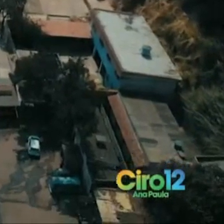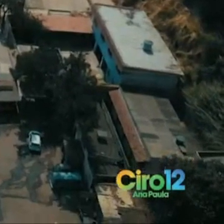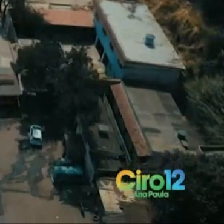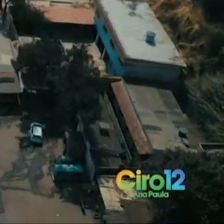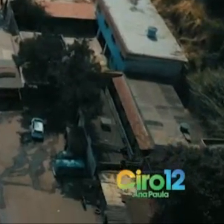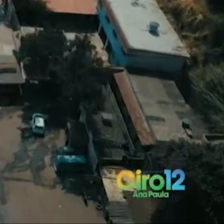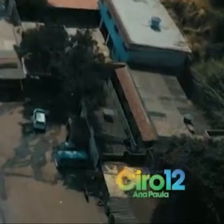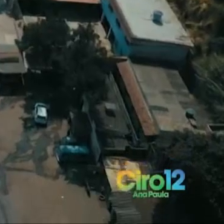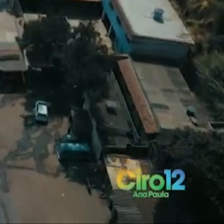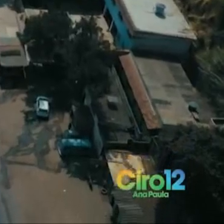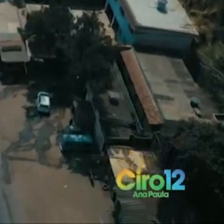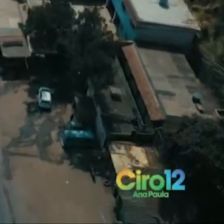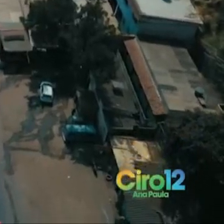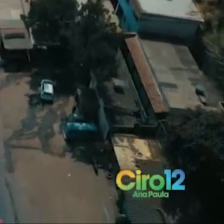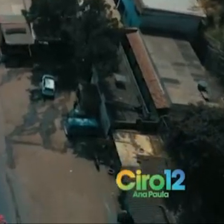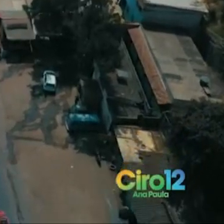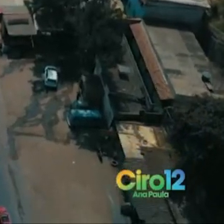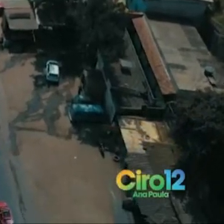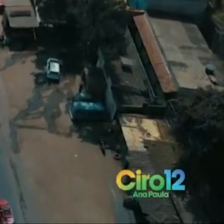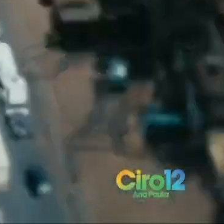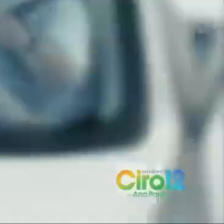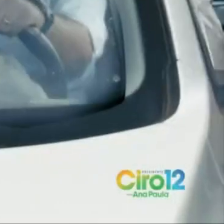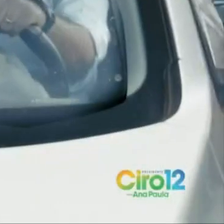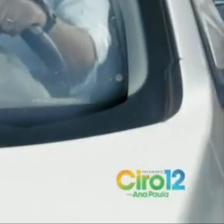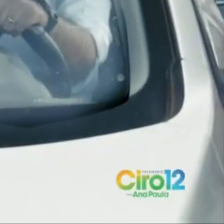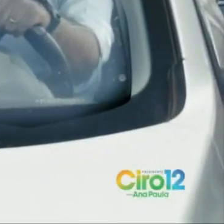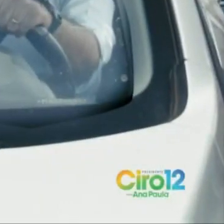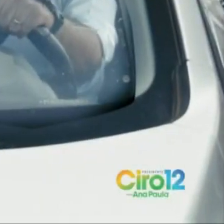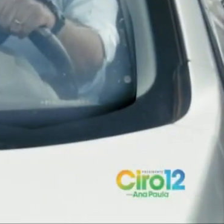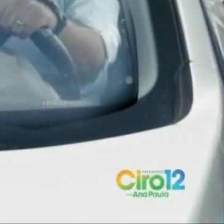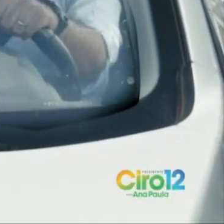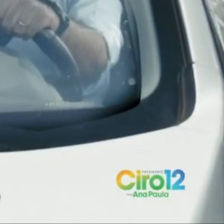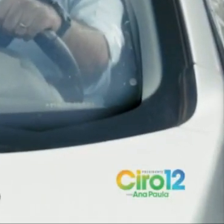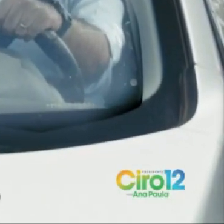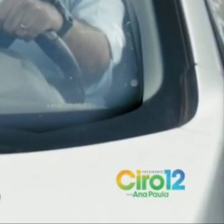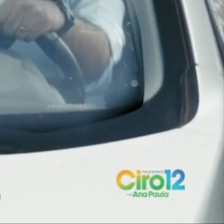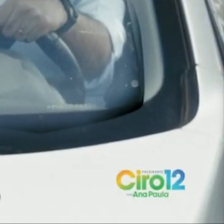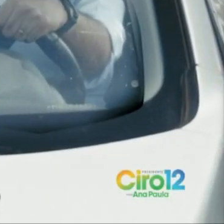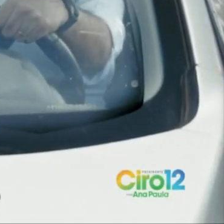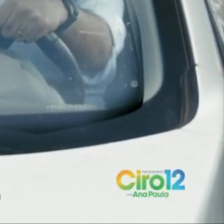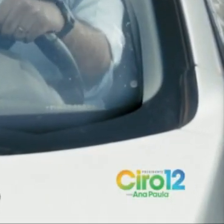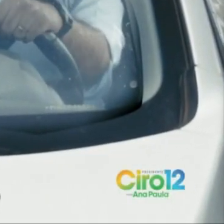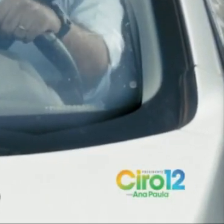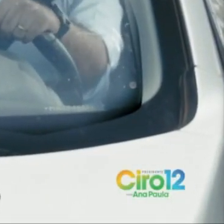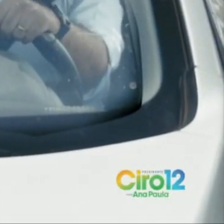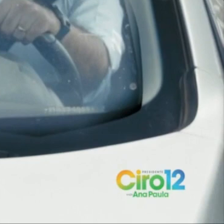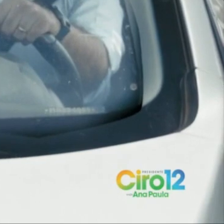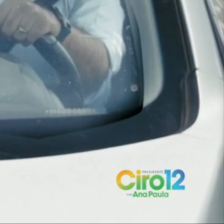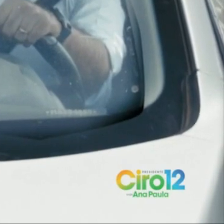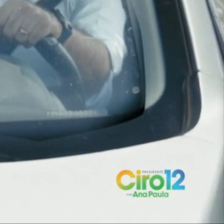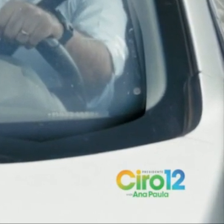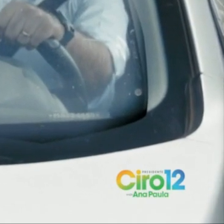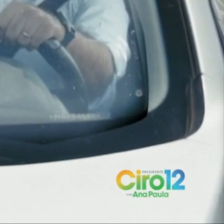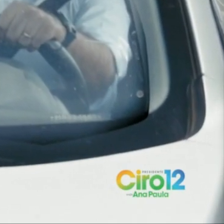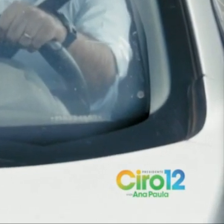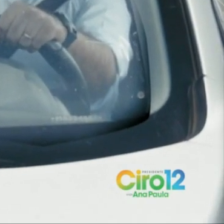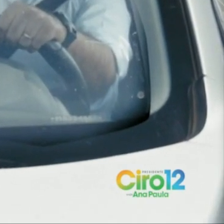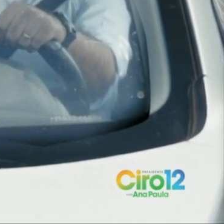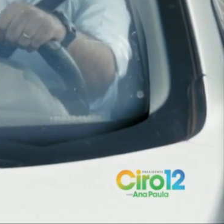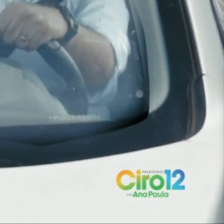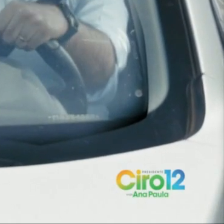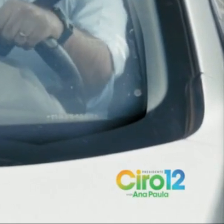BH que passam horas aqui no trânsito. Por isso eu te peço, toda vez que você estiver aqui parado, nesse engarrafamento,